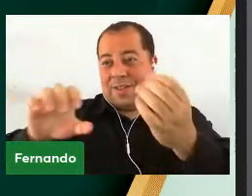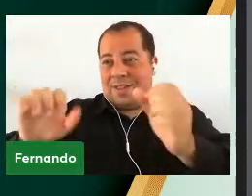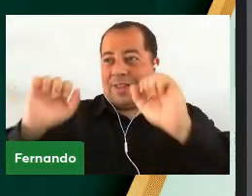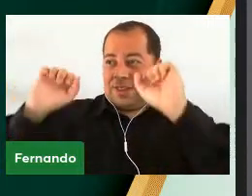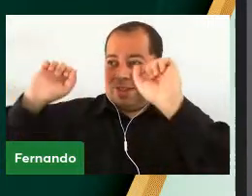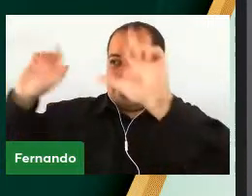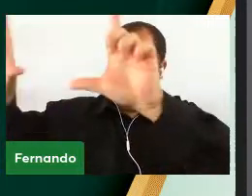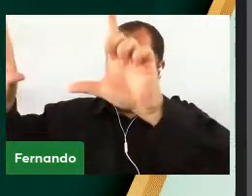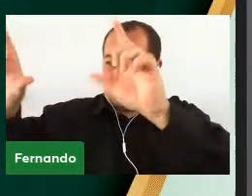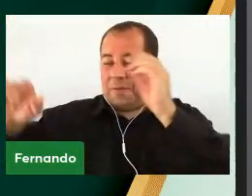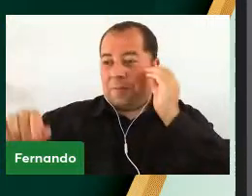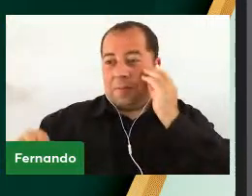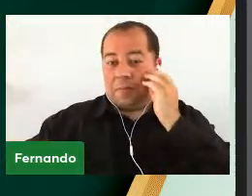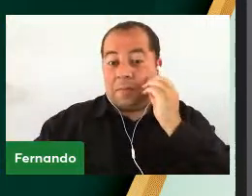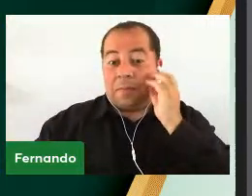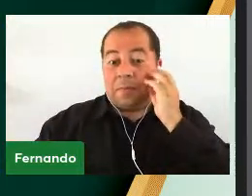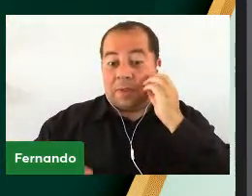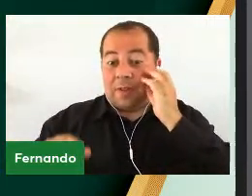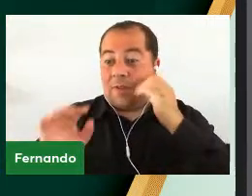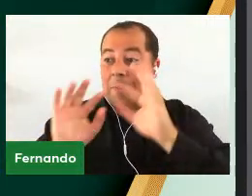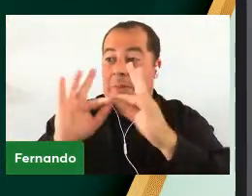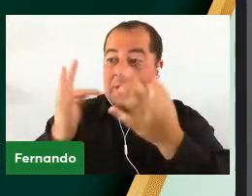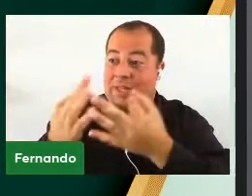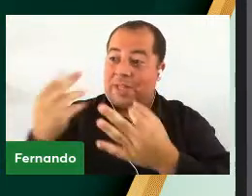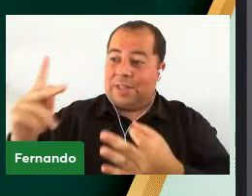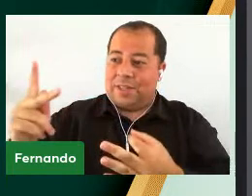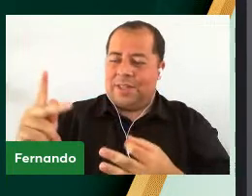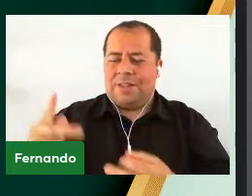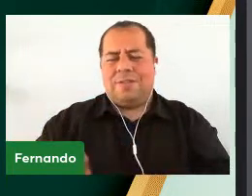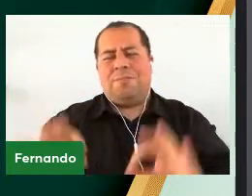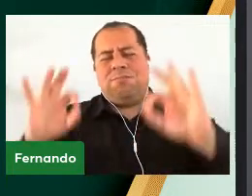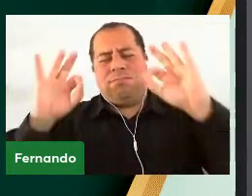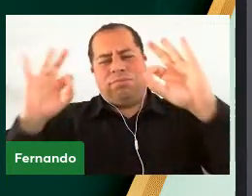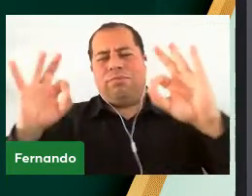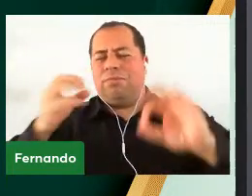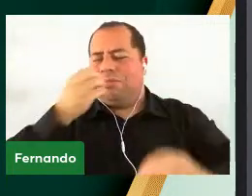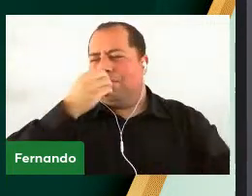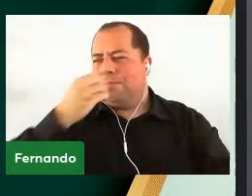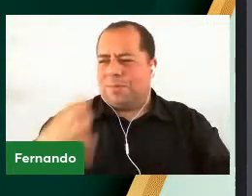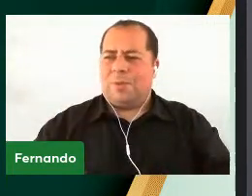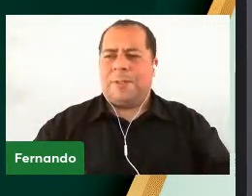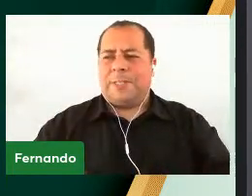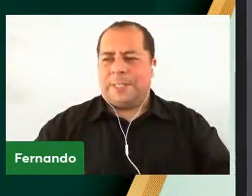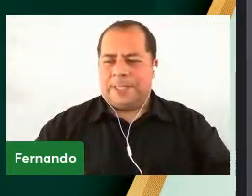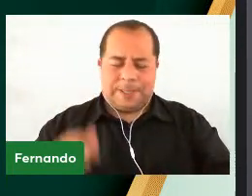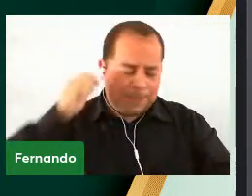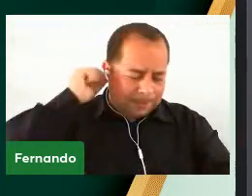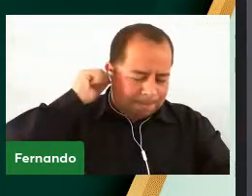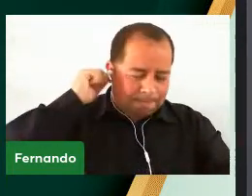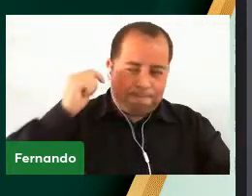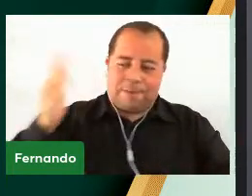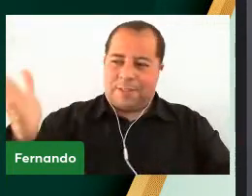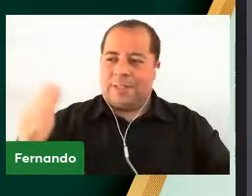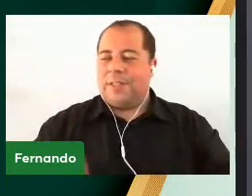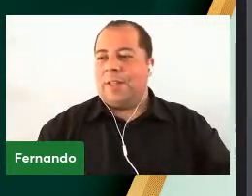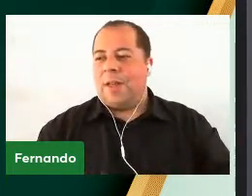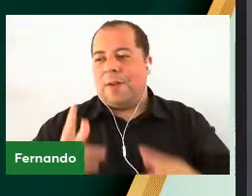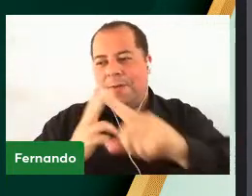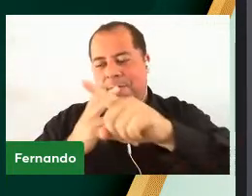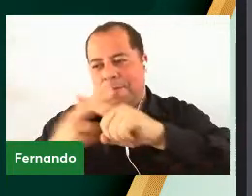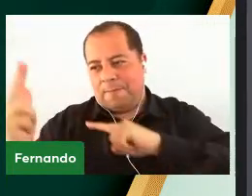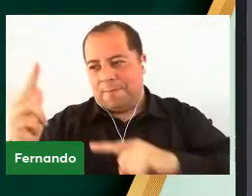lar Que gerou vocês Isso é incrível É fantástico Saber que isso está acontecendo É uma conquista